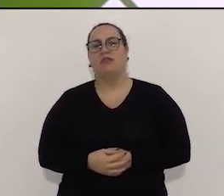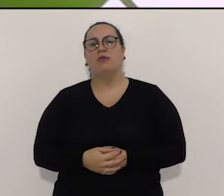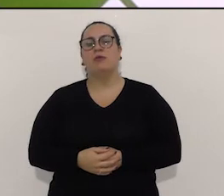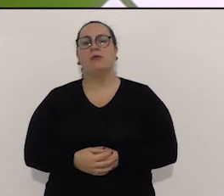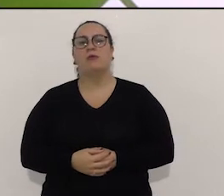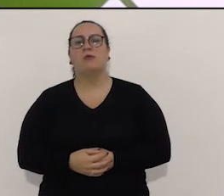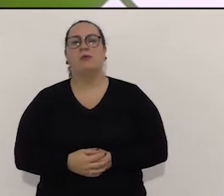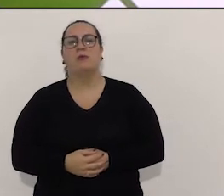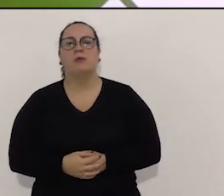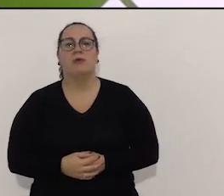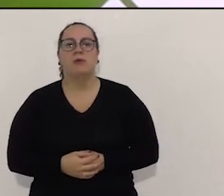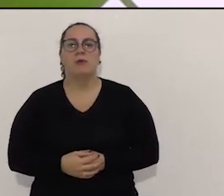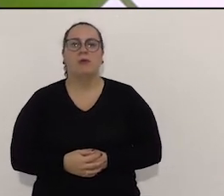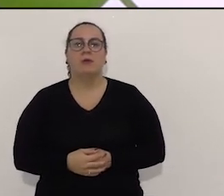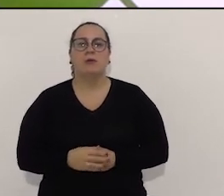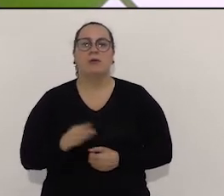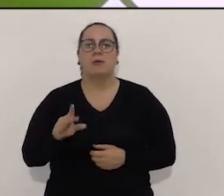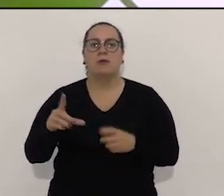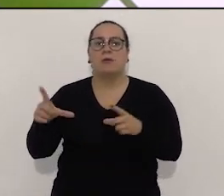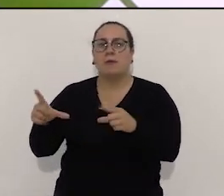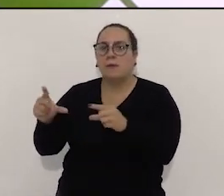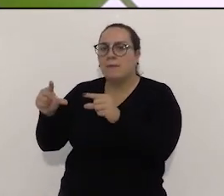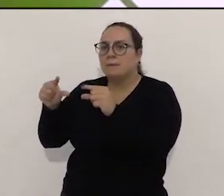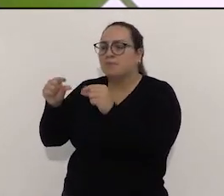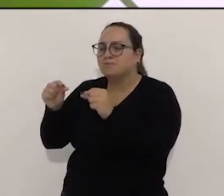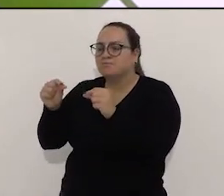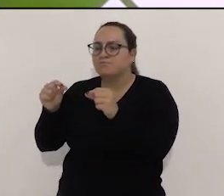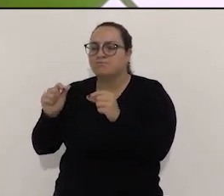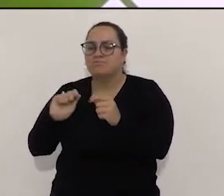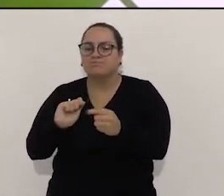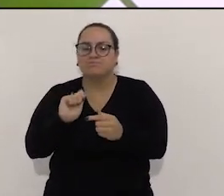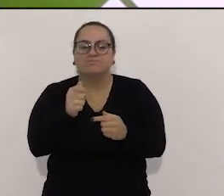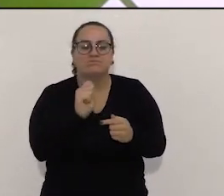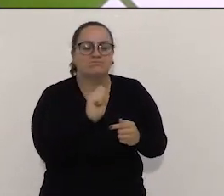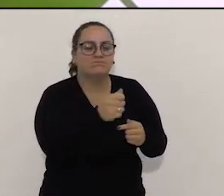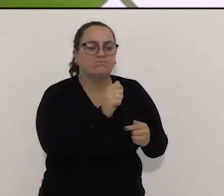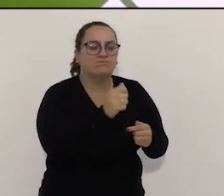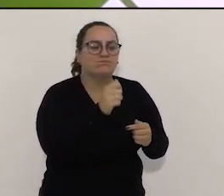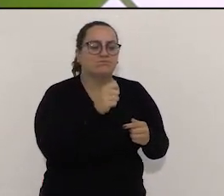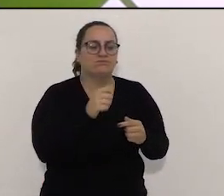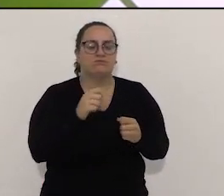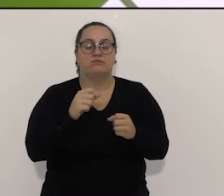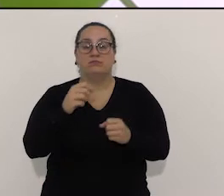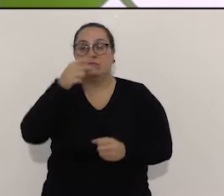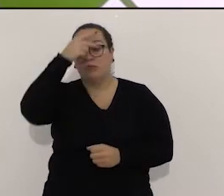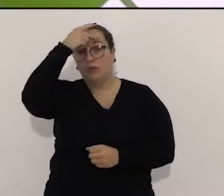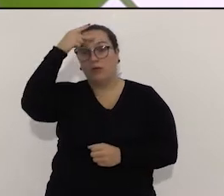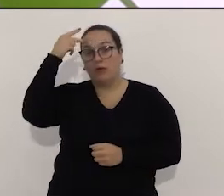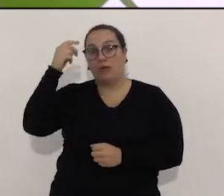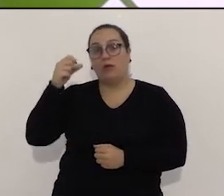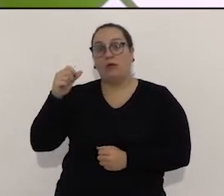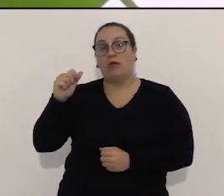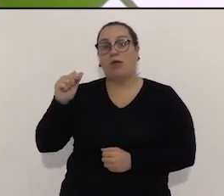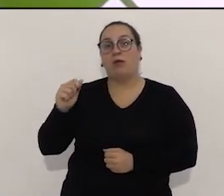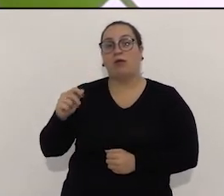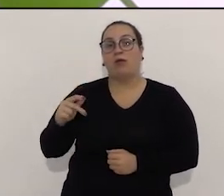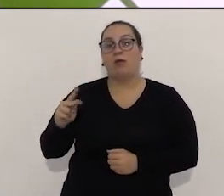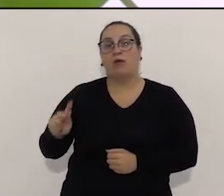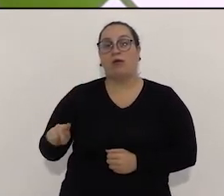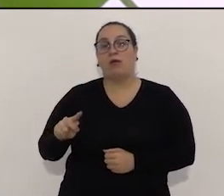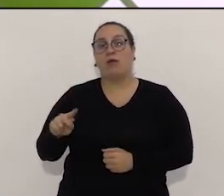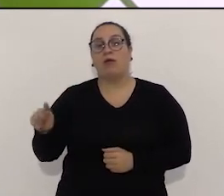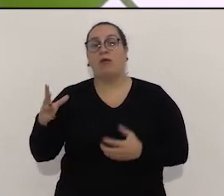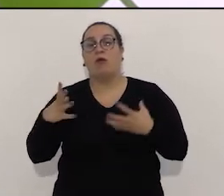nós do Partido dos Trabalhos, fomos contra porque limitou os recursos para reajuste funcionário público, mas a gente quer